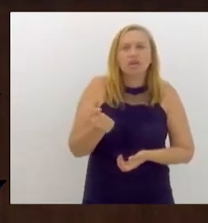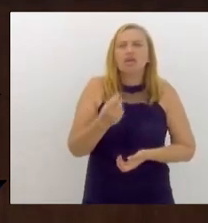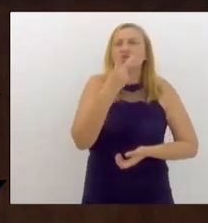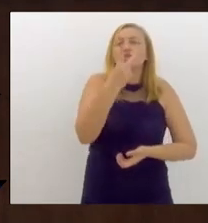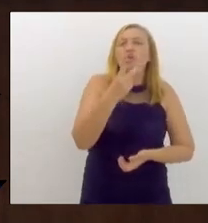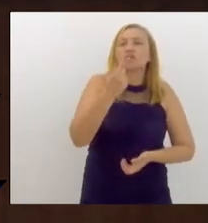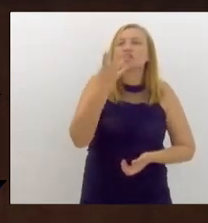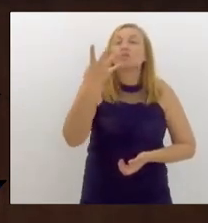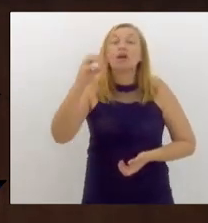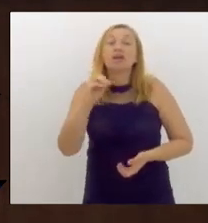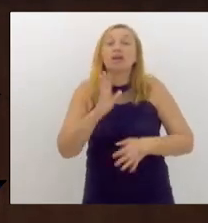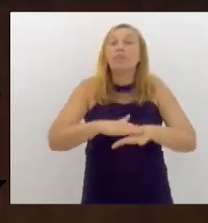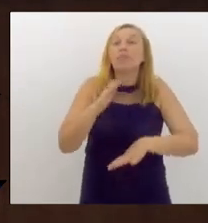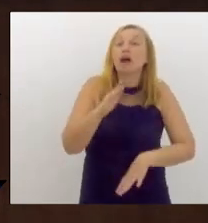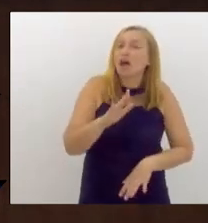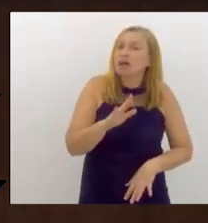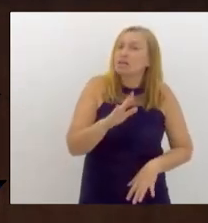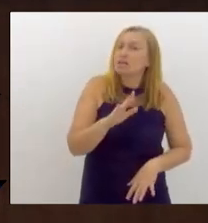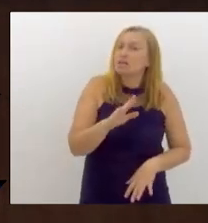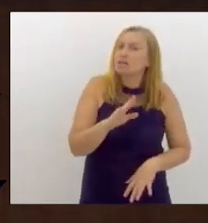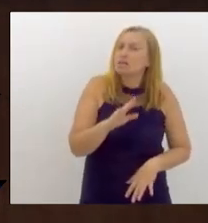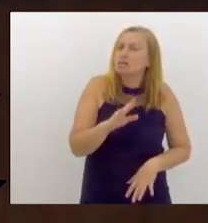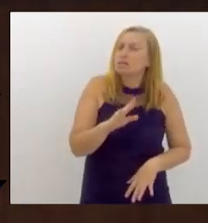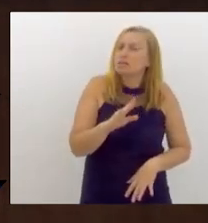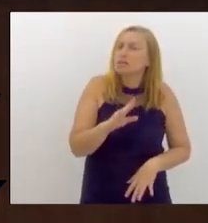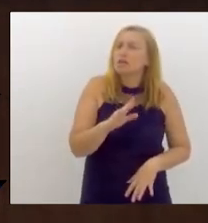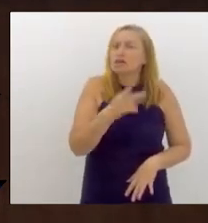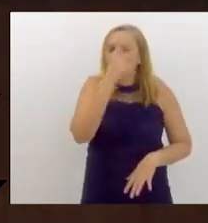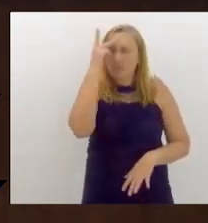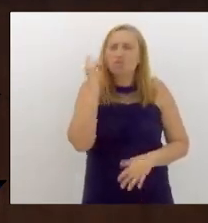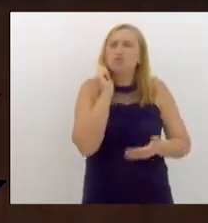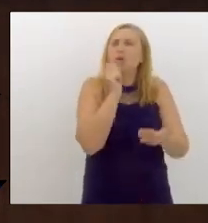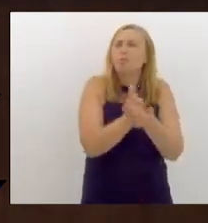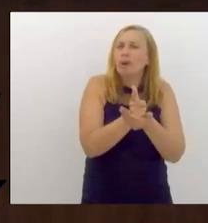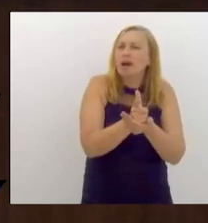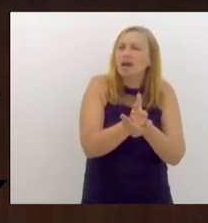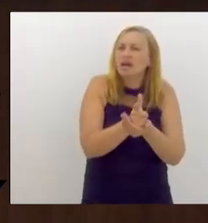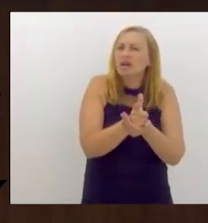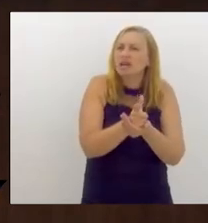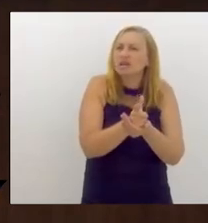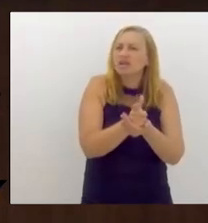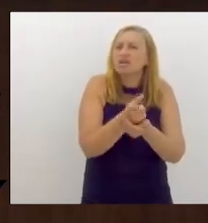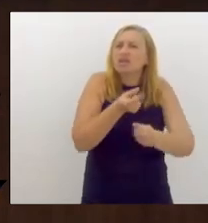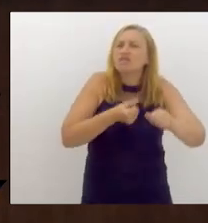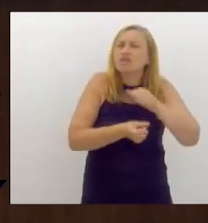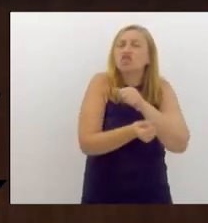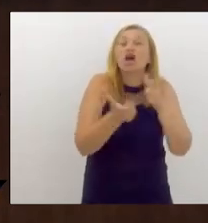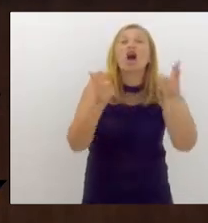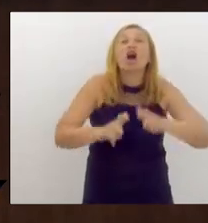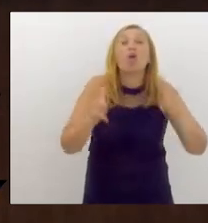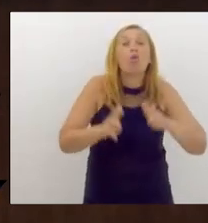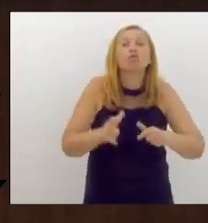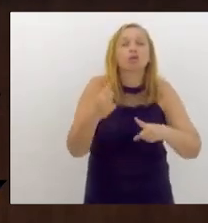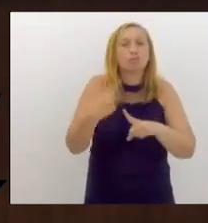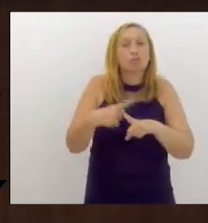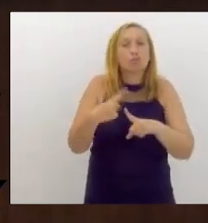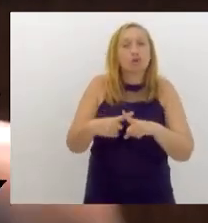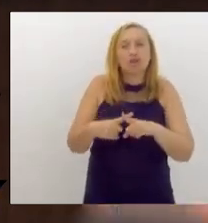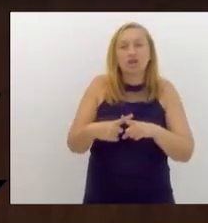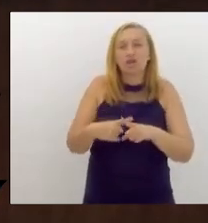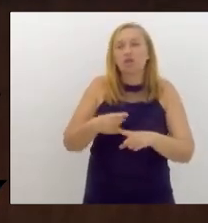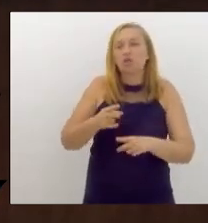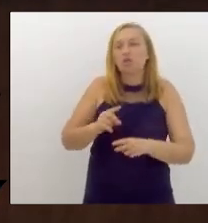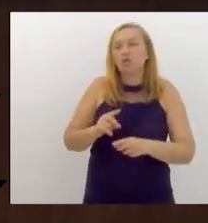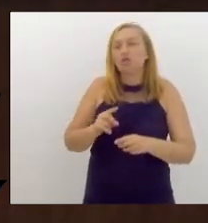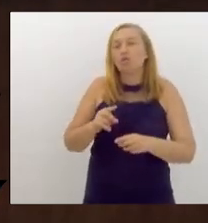,40 a mais da tarifa que o cidadão paga, eu queria saber vai ser investido aonde, porque as canaletas não